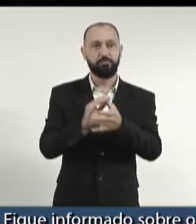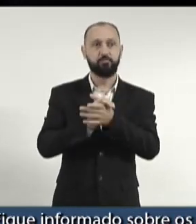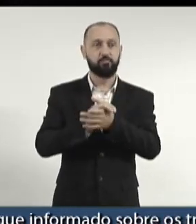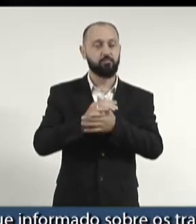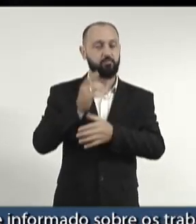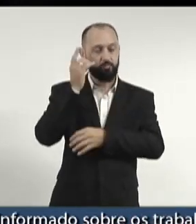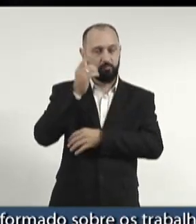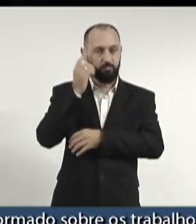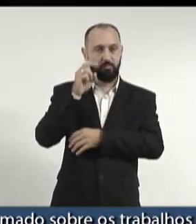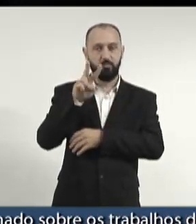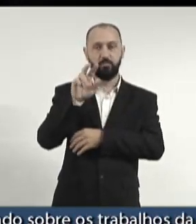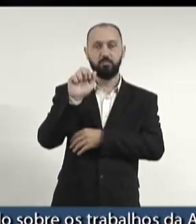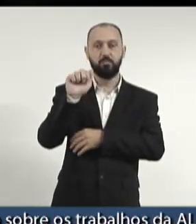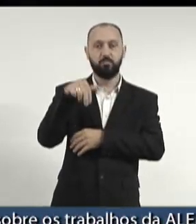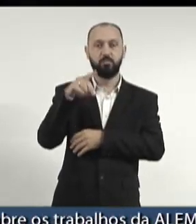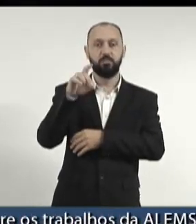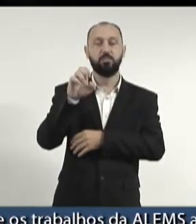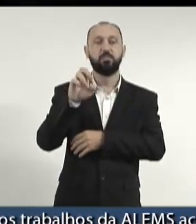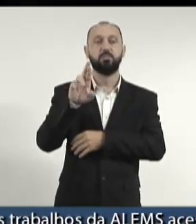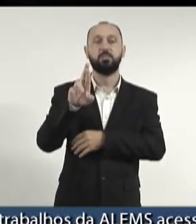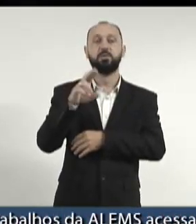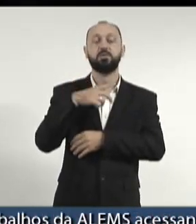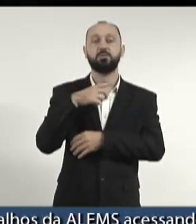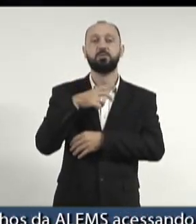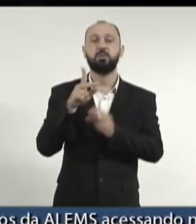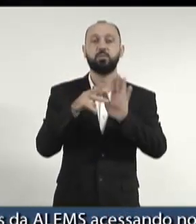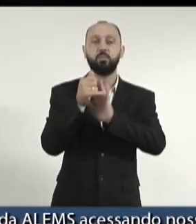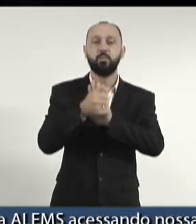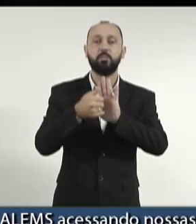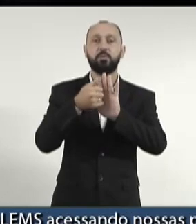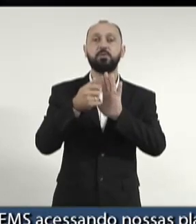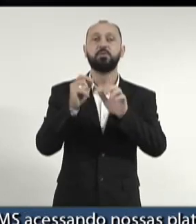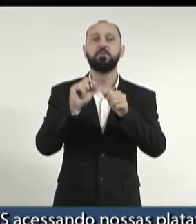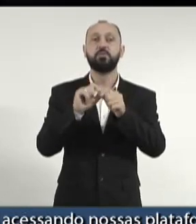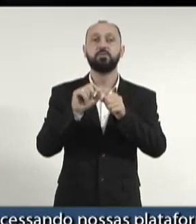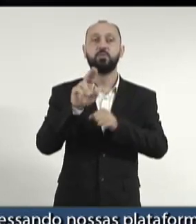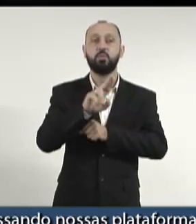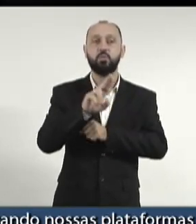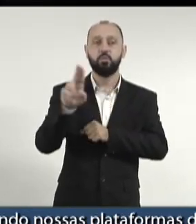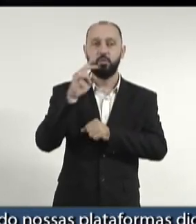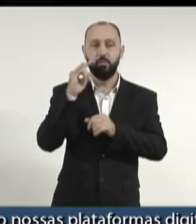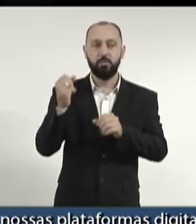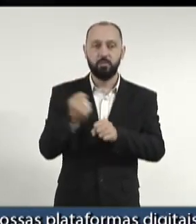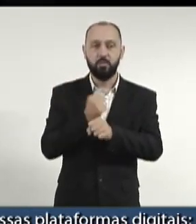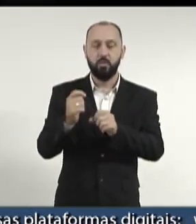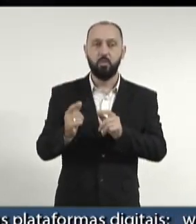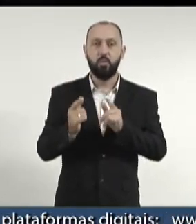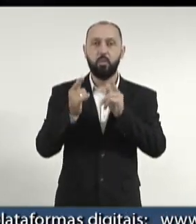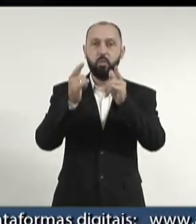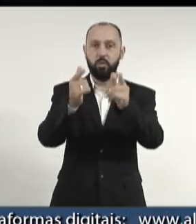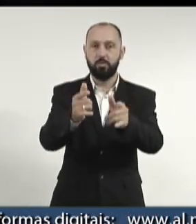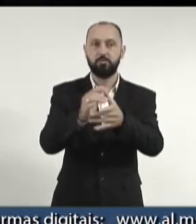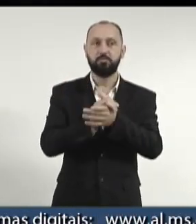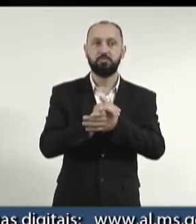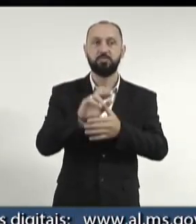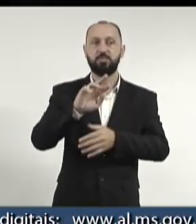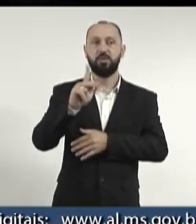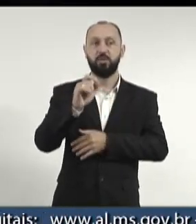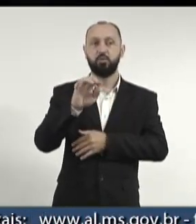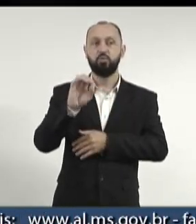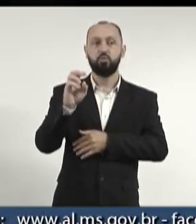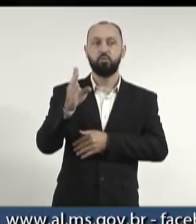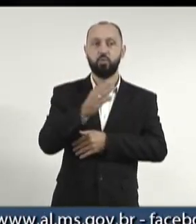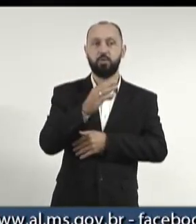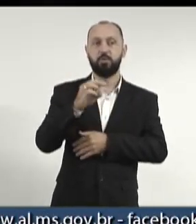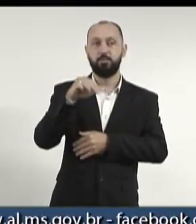Vandermich colocou, que toca um projeto no sentido de a gente colocar o nome da ponte da rota bioceânica, Heitor Miranda dos